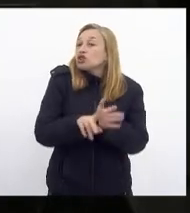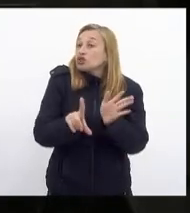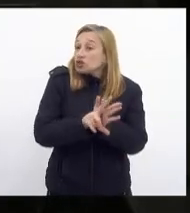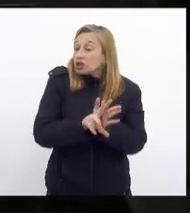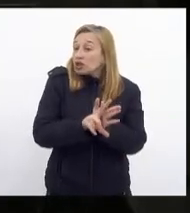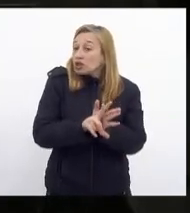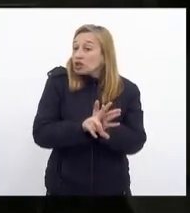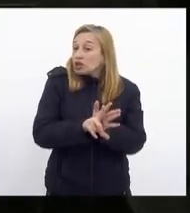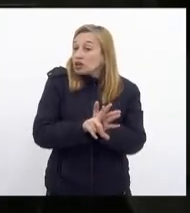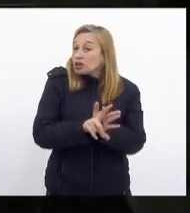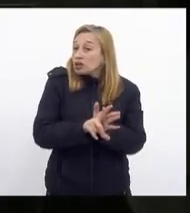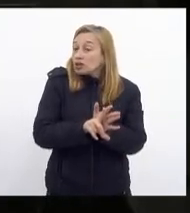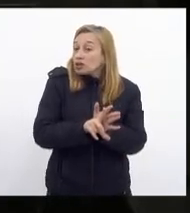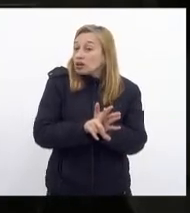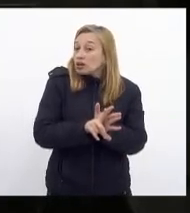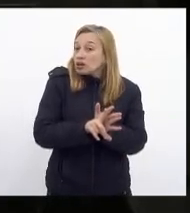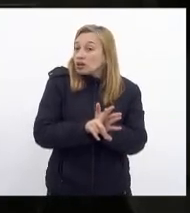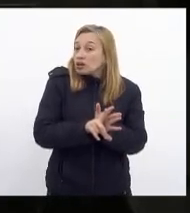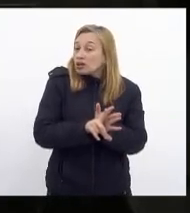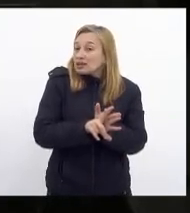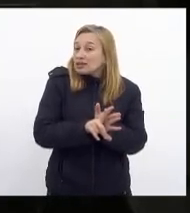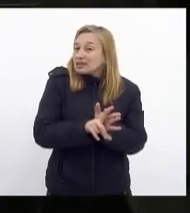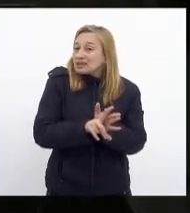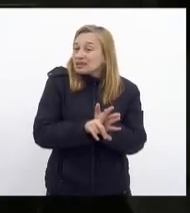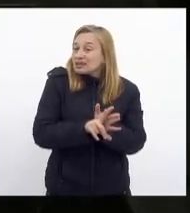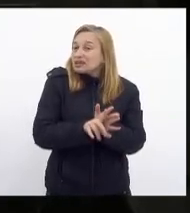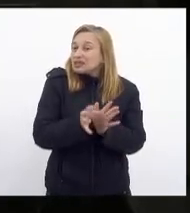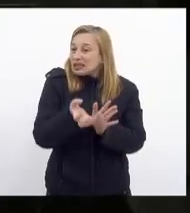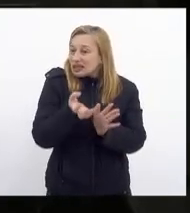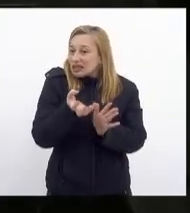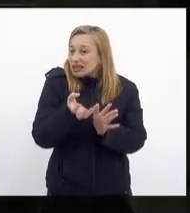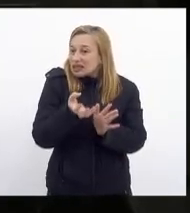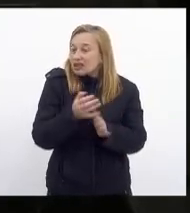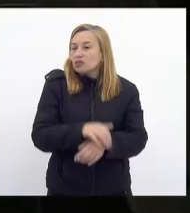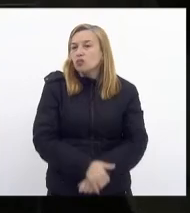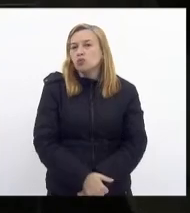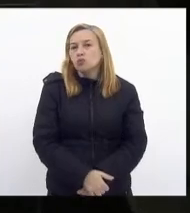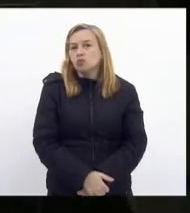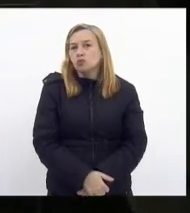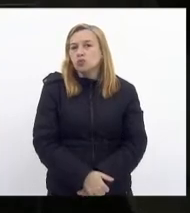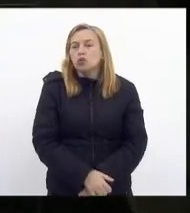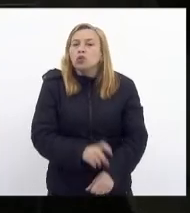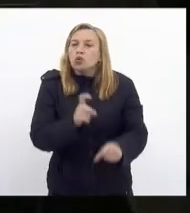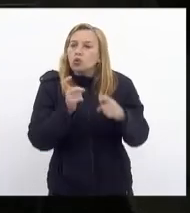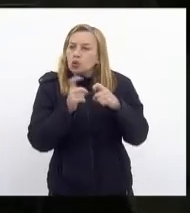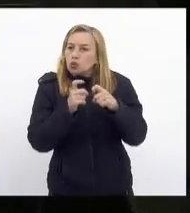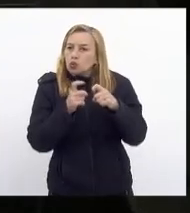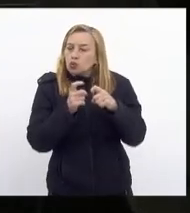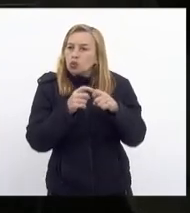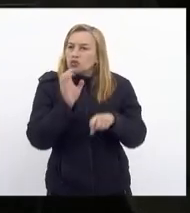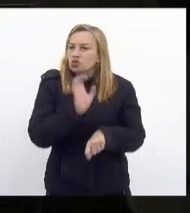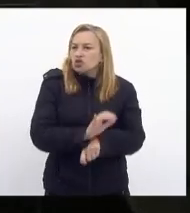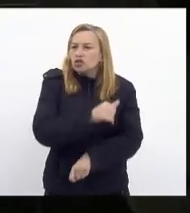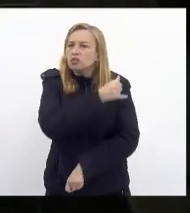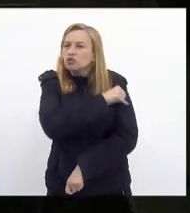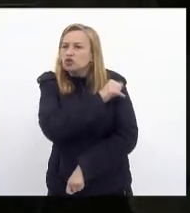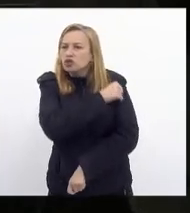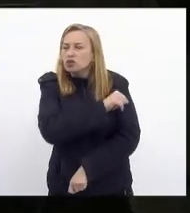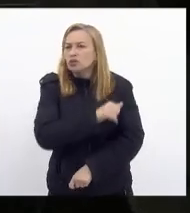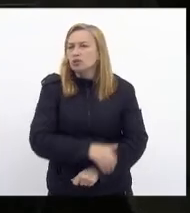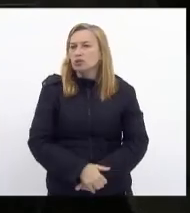lei que queria nada mais nada menos que os médicos do estado do Rio de Janeiro